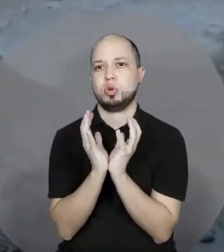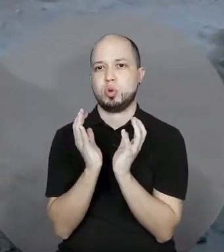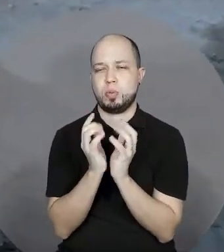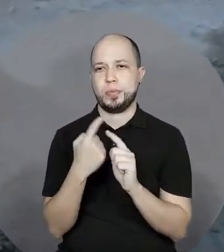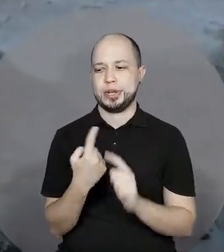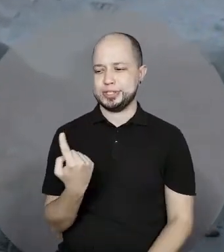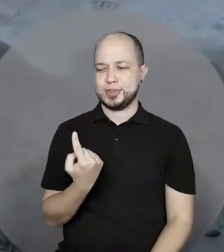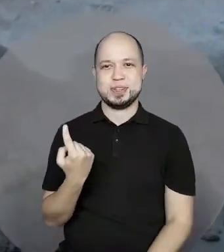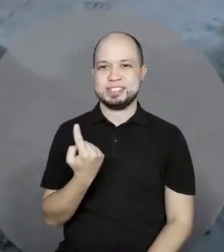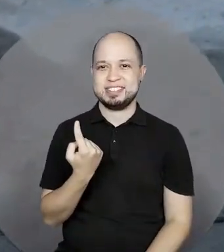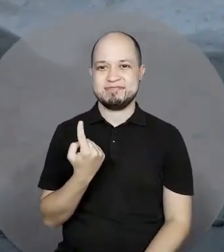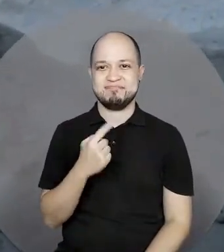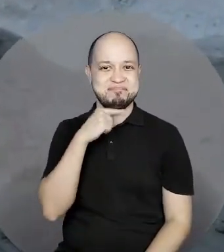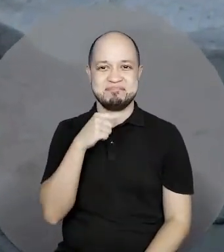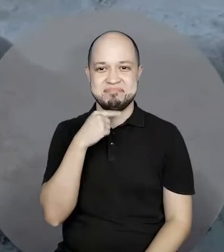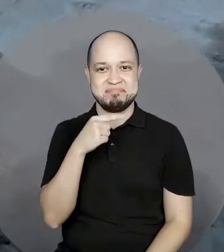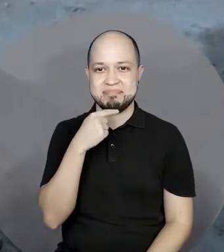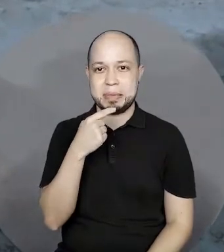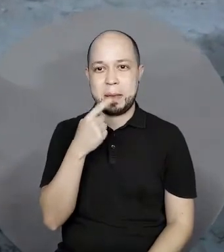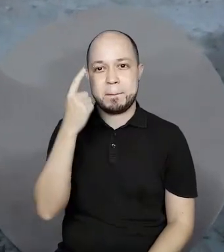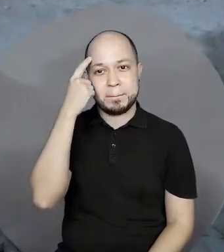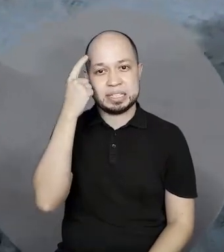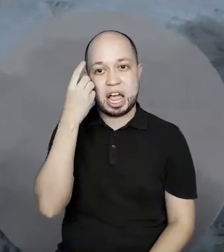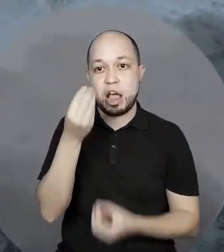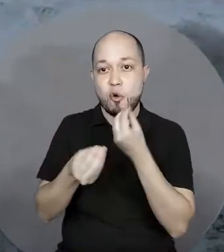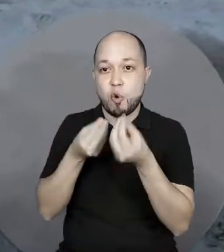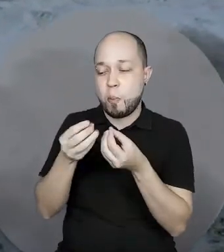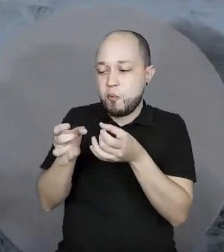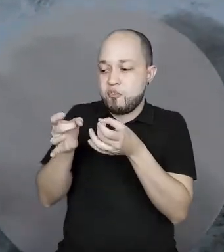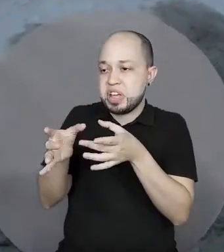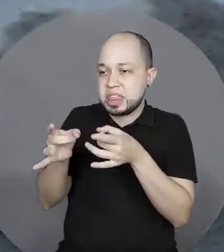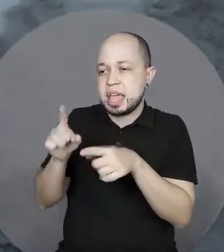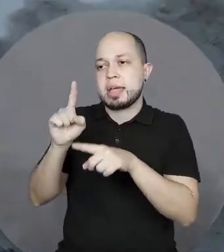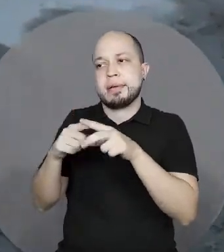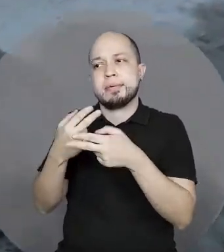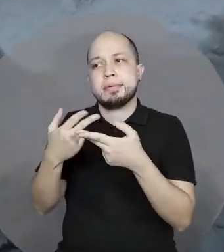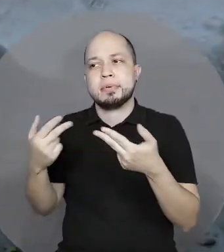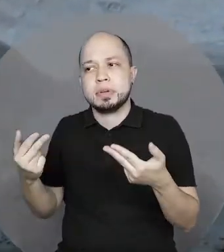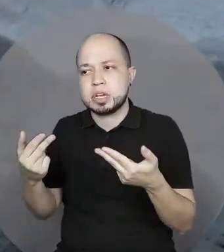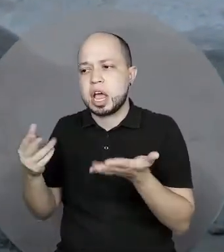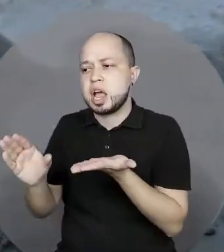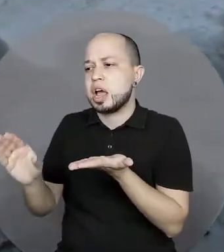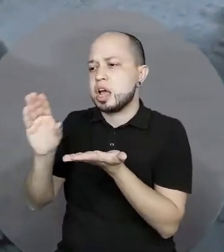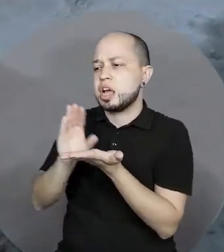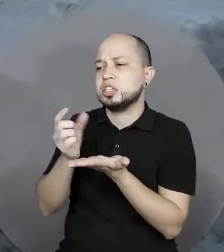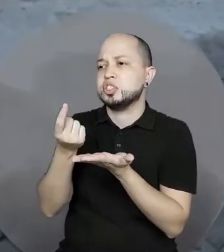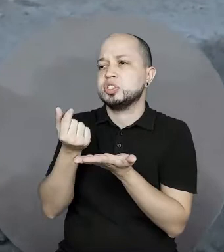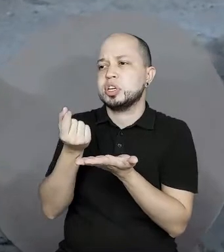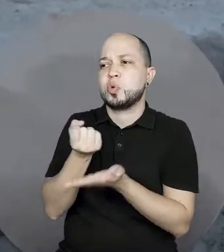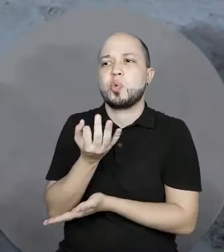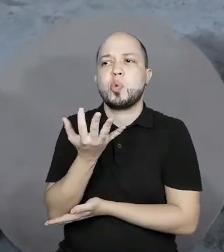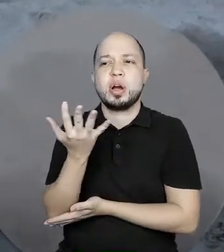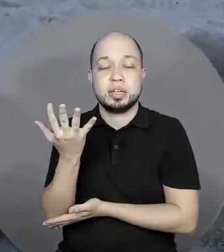a gente não dava conta da questão de venda, produzir, que a gente vai vender. vamos ganhar quanto? E aí eu dentro